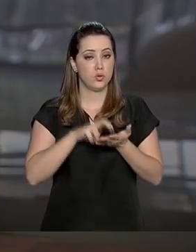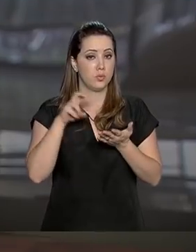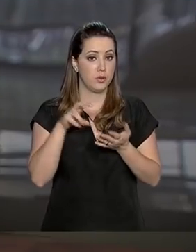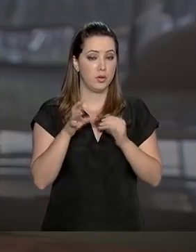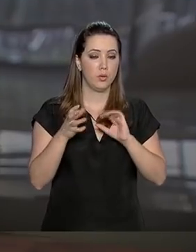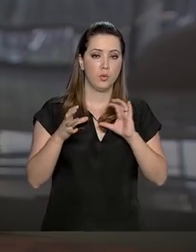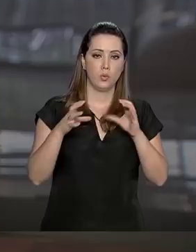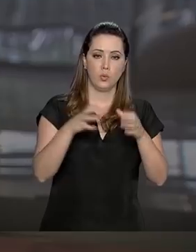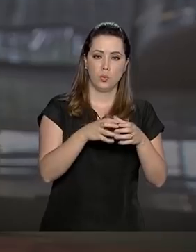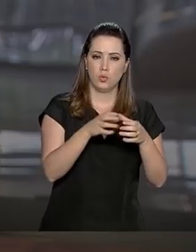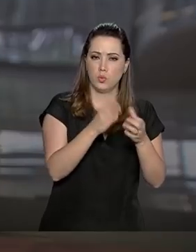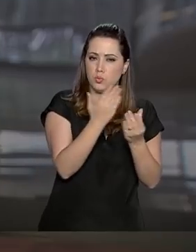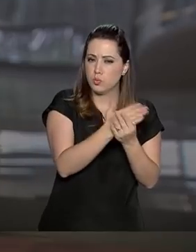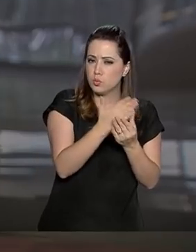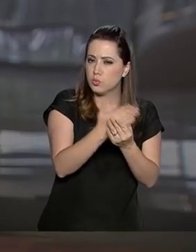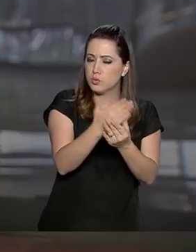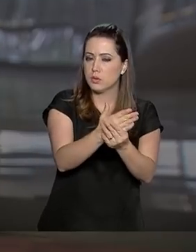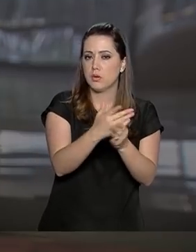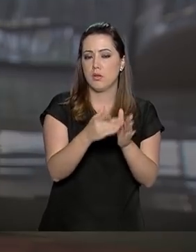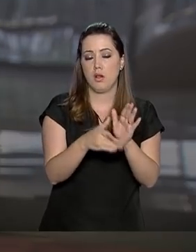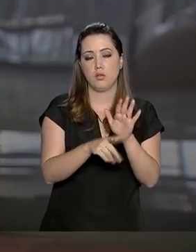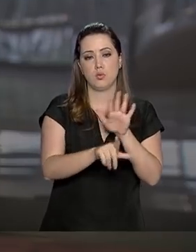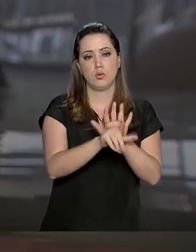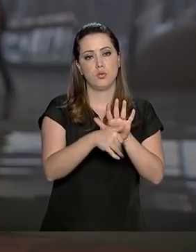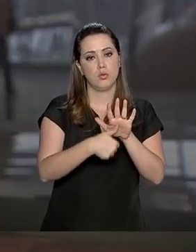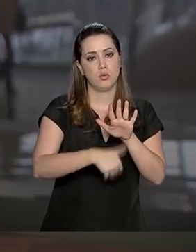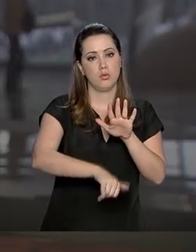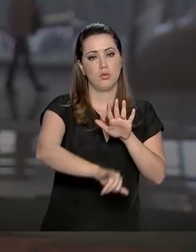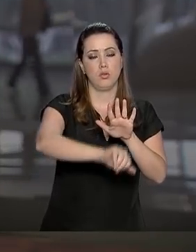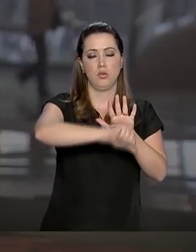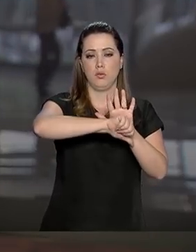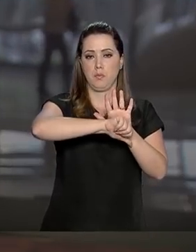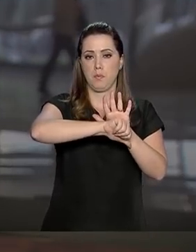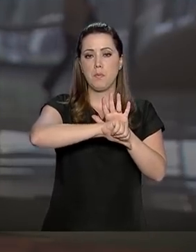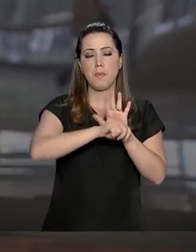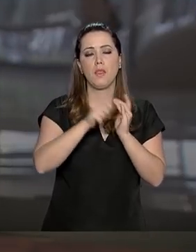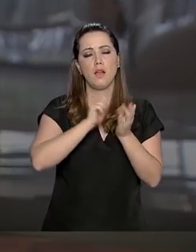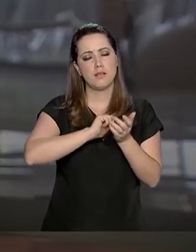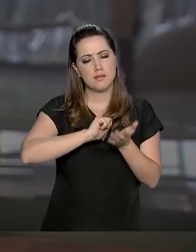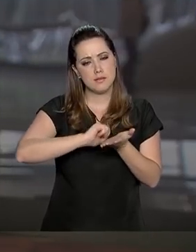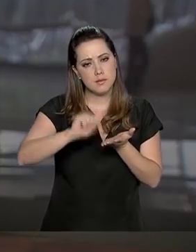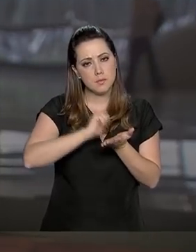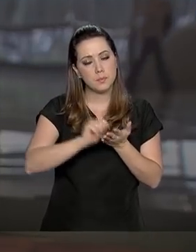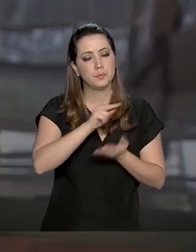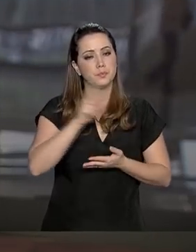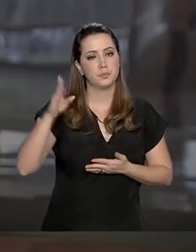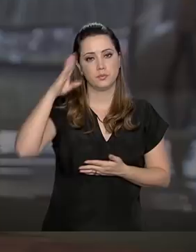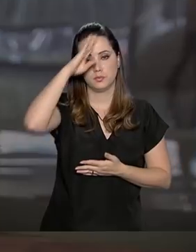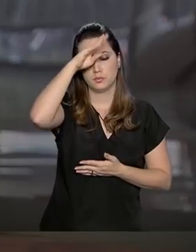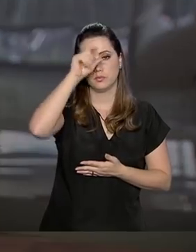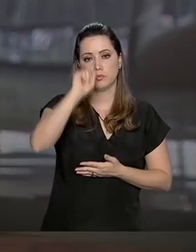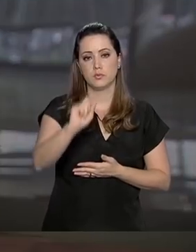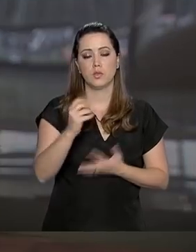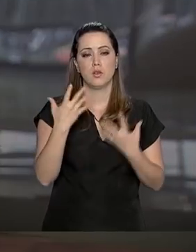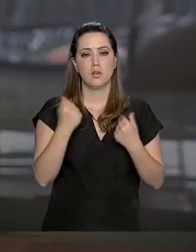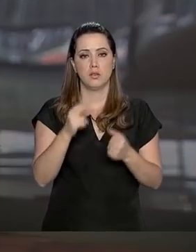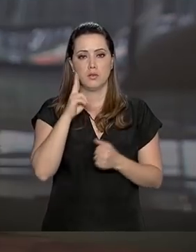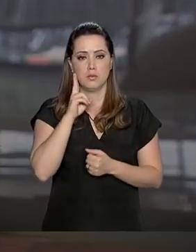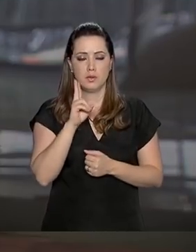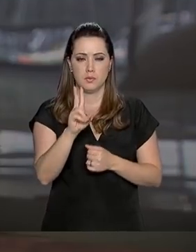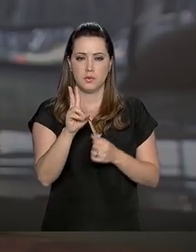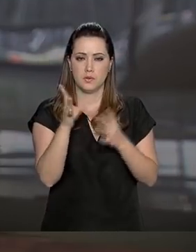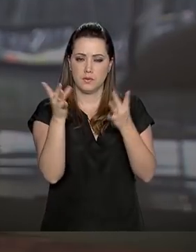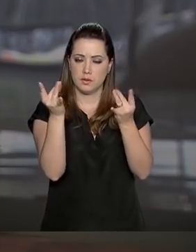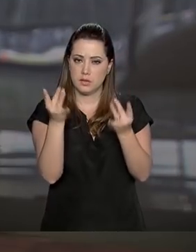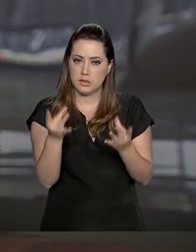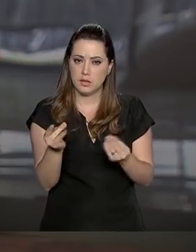lei anticrime foi assinado aqui no Palácio do Planalto pelo presidente Jair Bolsonaro. Vamos ver em